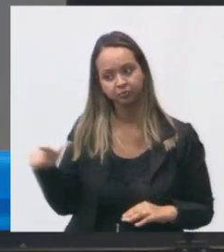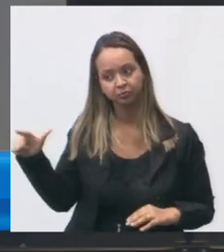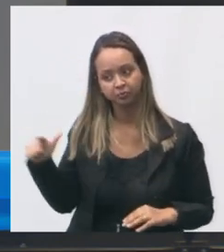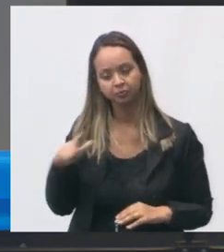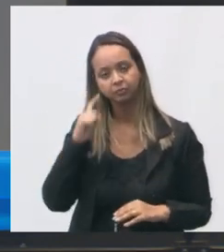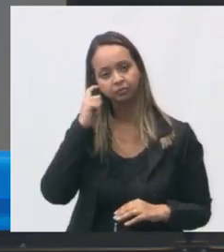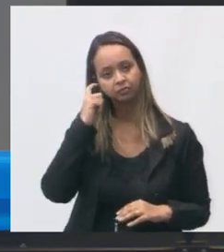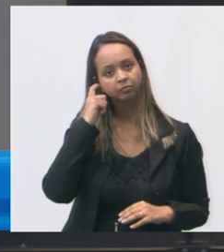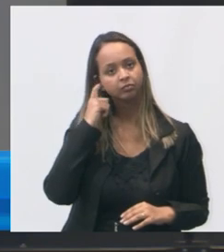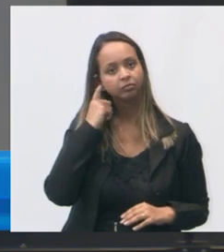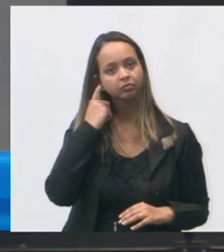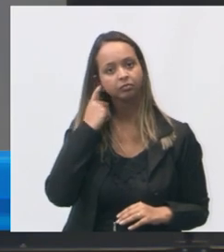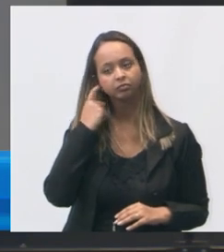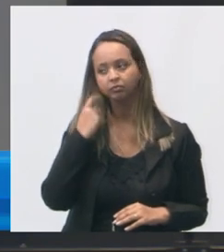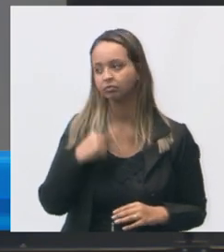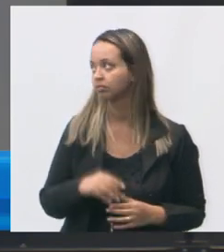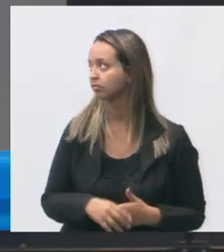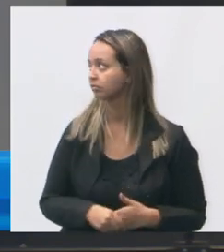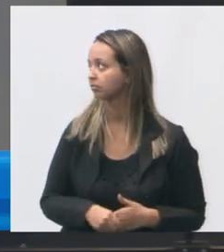o cano está passando não